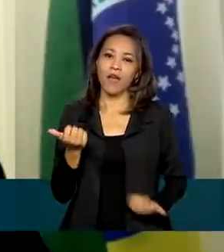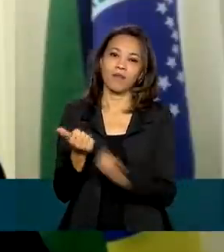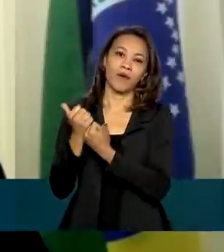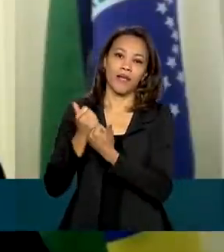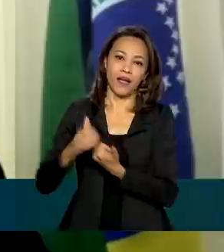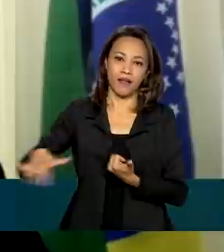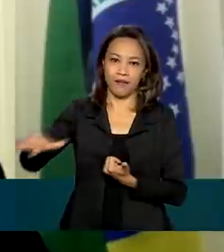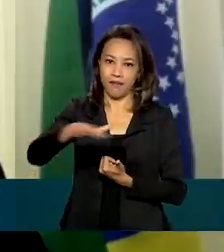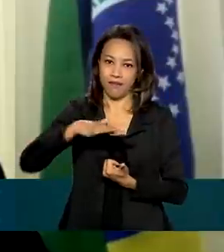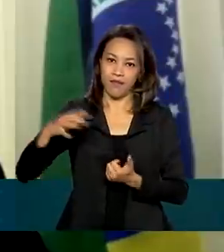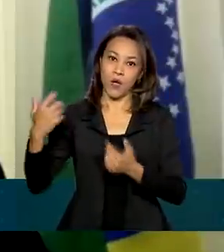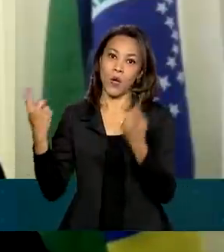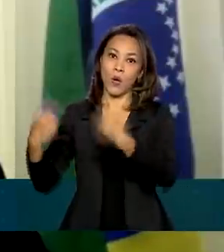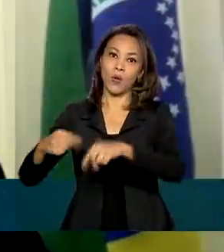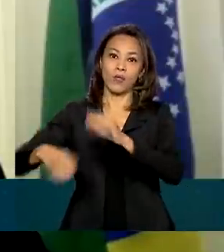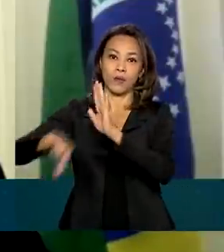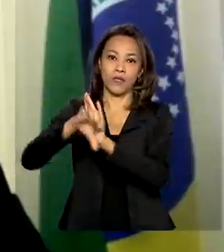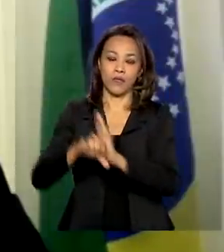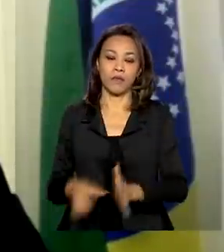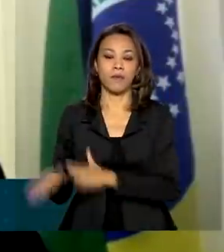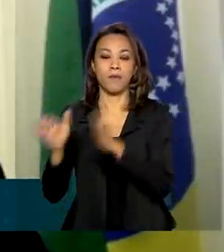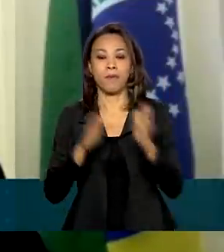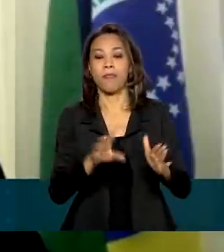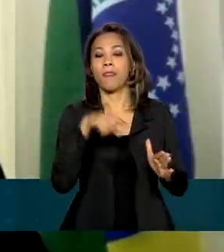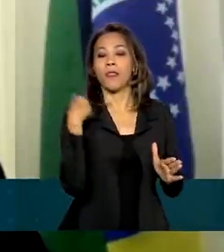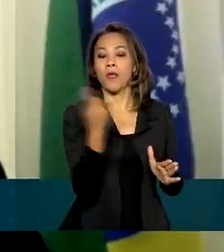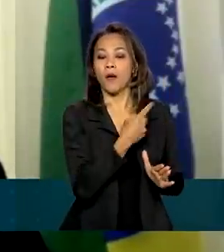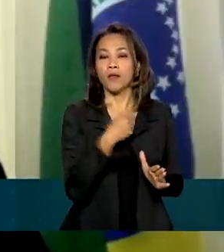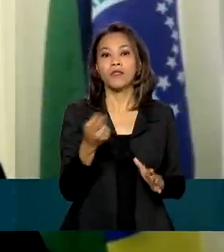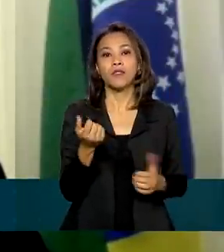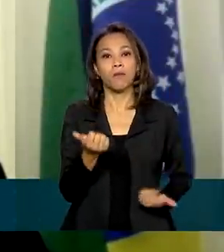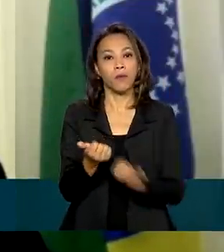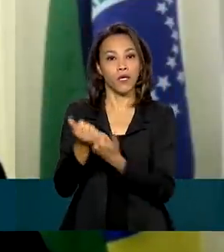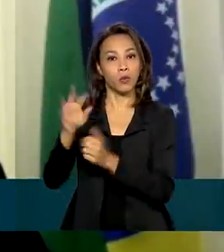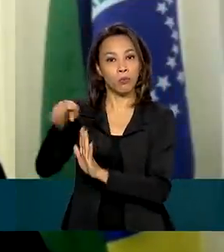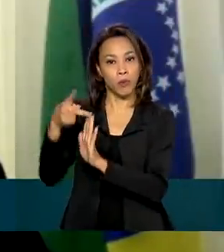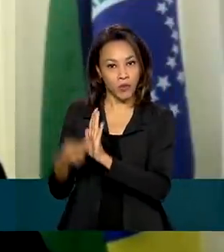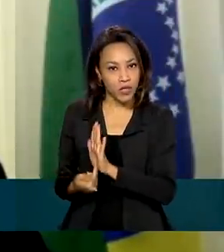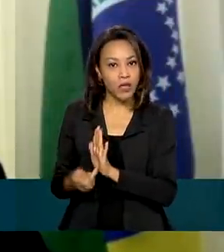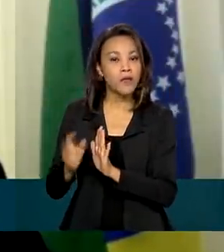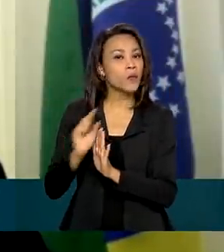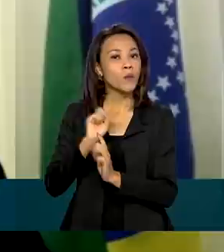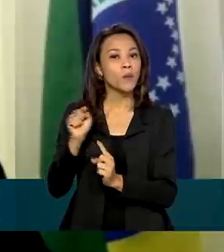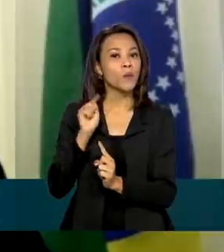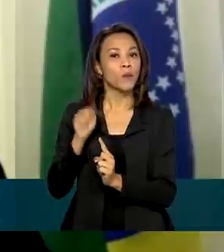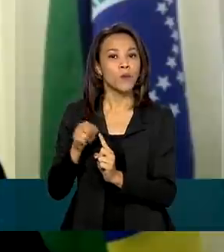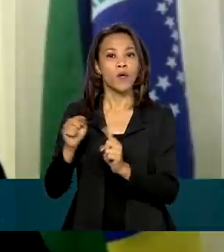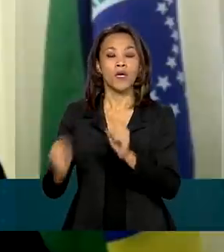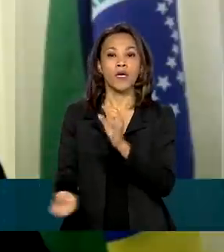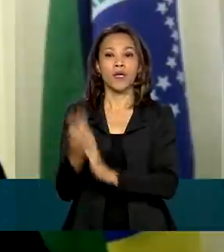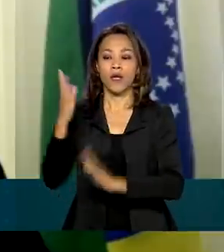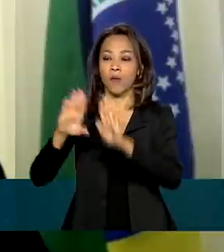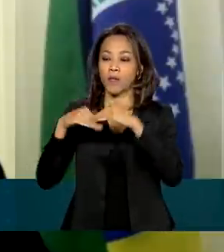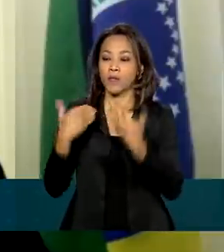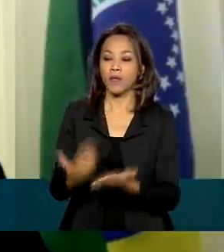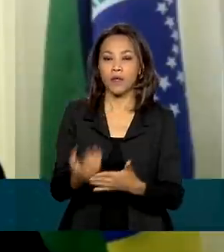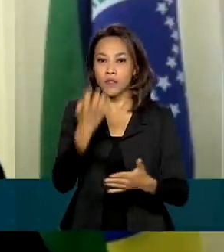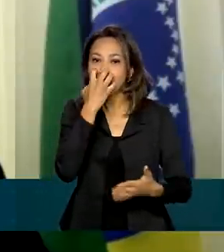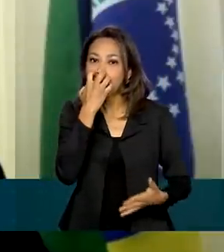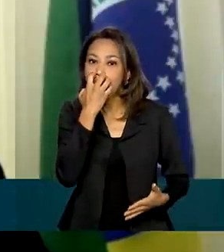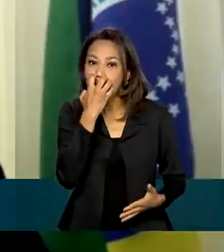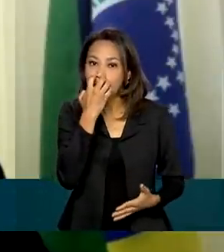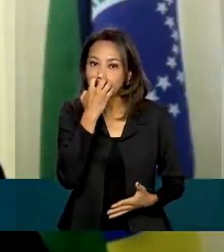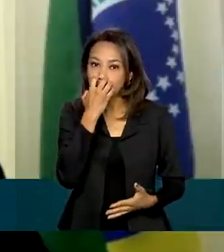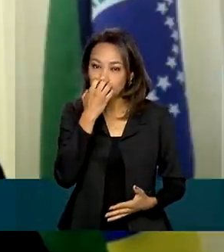Estamos financiando um projeto da Polícia Rodoviária Federal para a criação de uma escola de cães farejadores para melhorar a